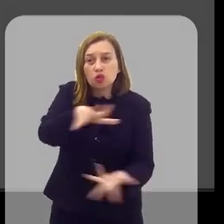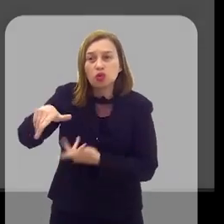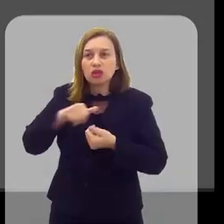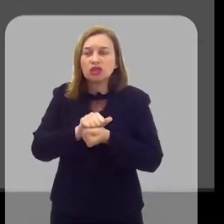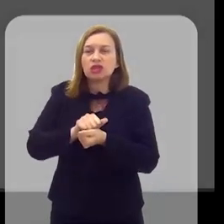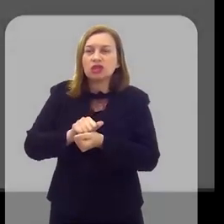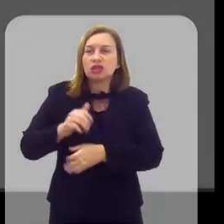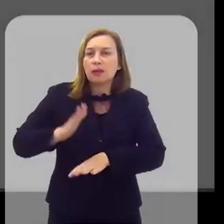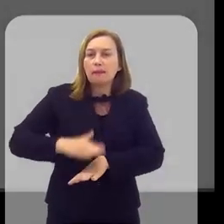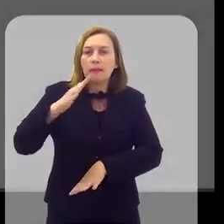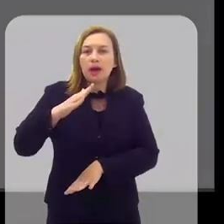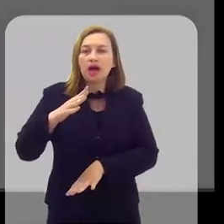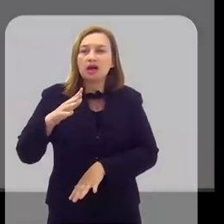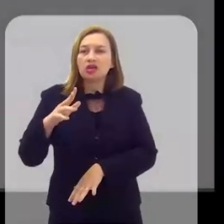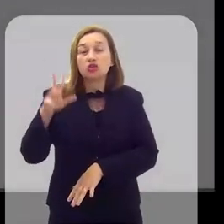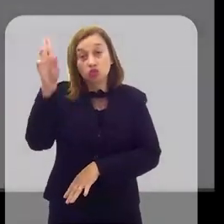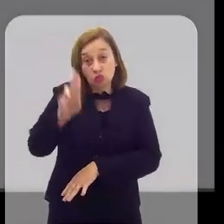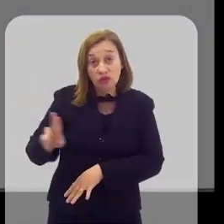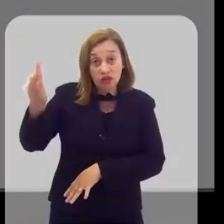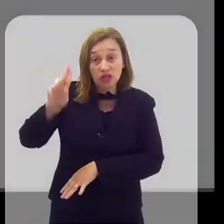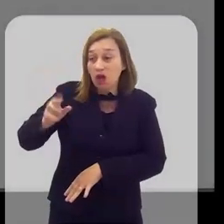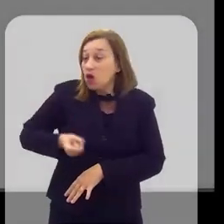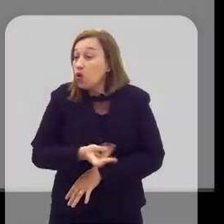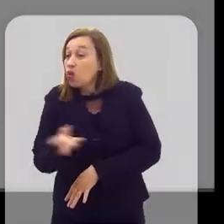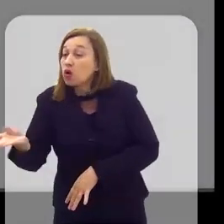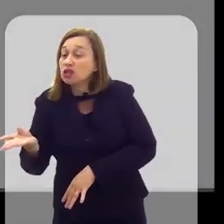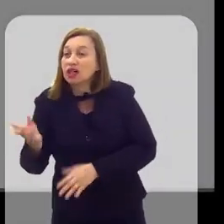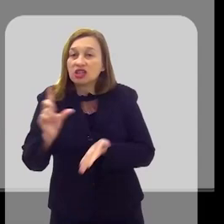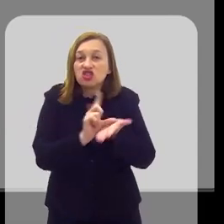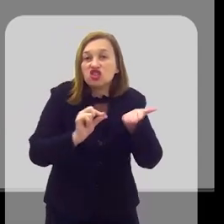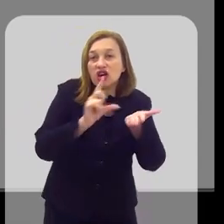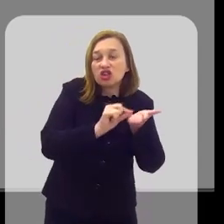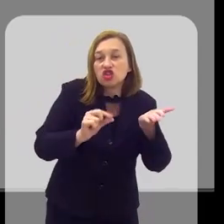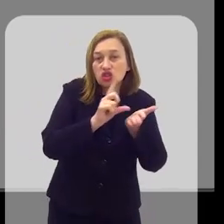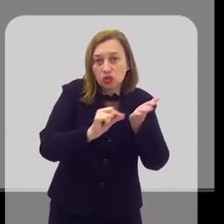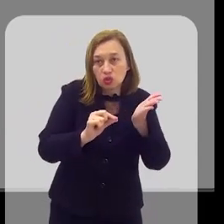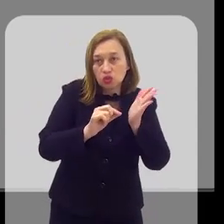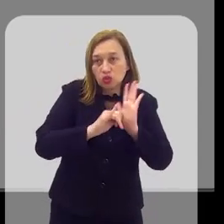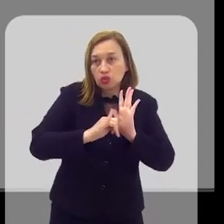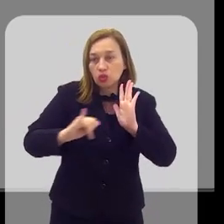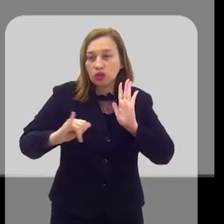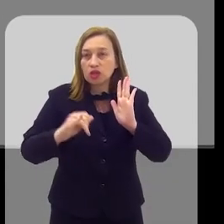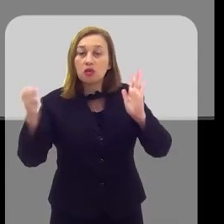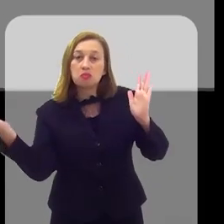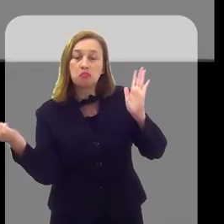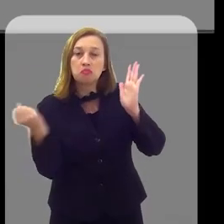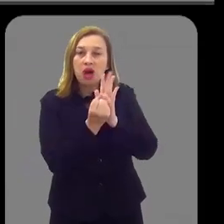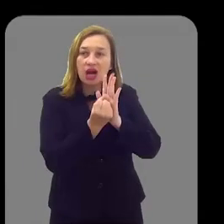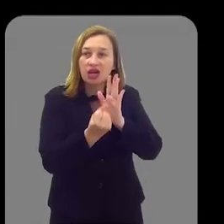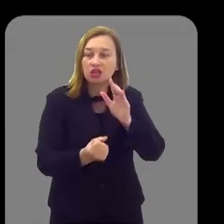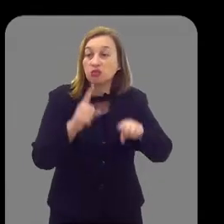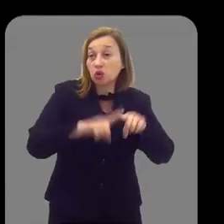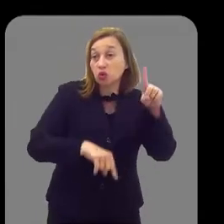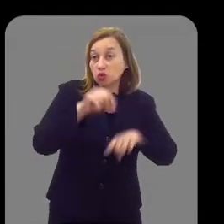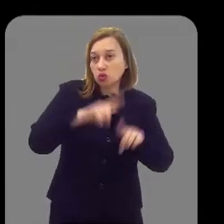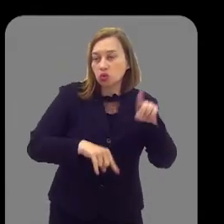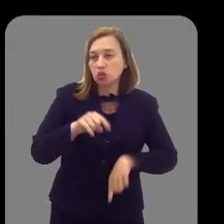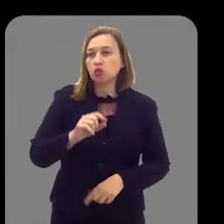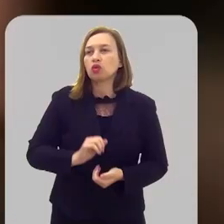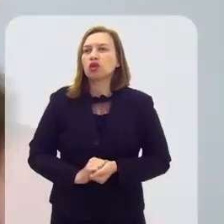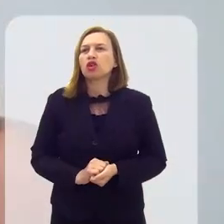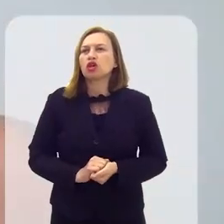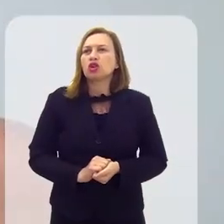são aqueles que têm as maiores universidades, quantidades de artigos publicados e patentes depositadas.